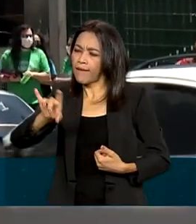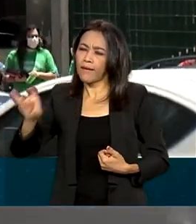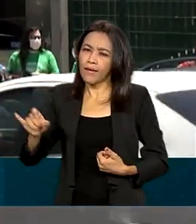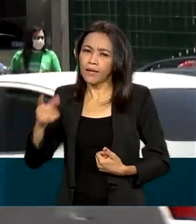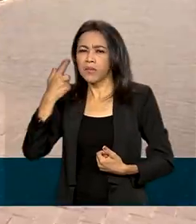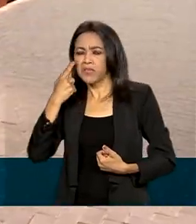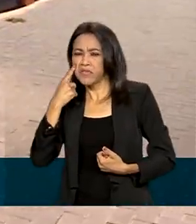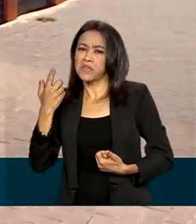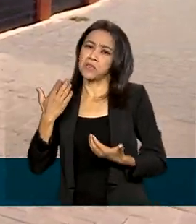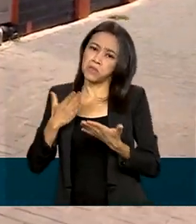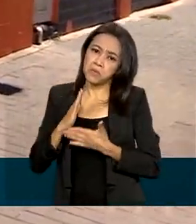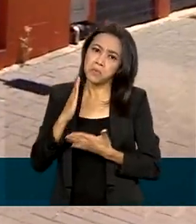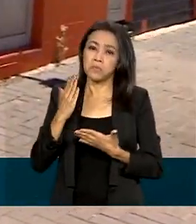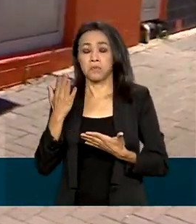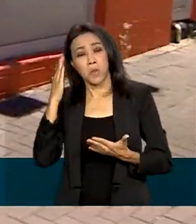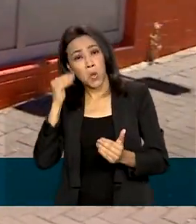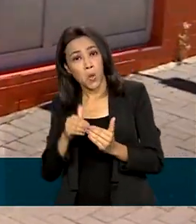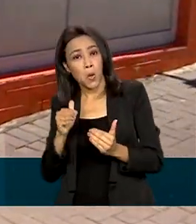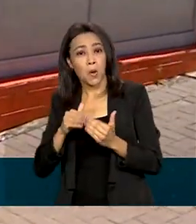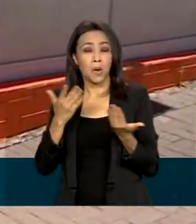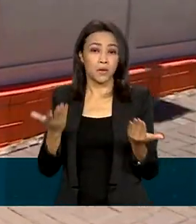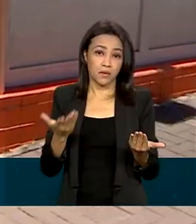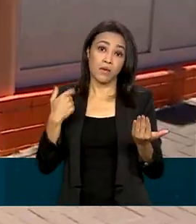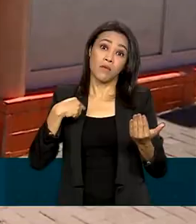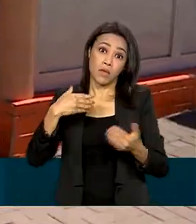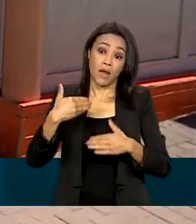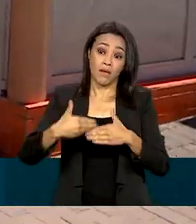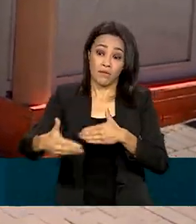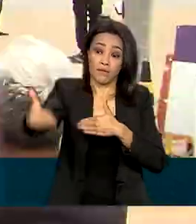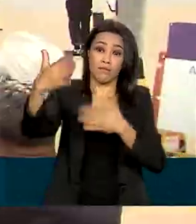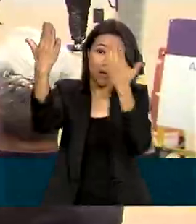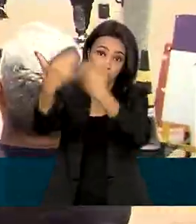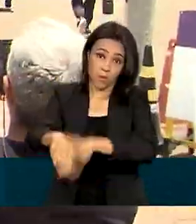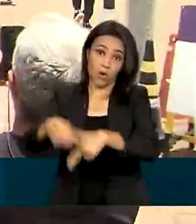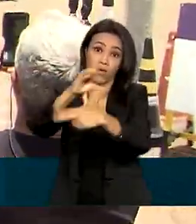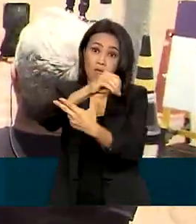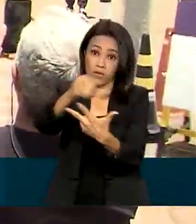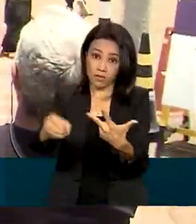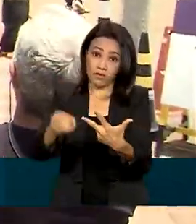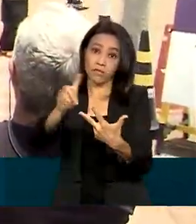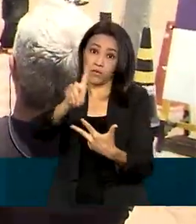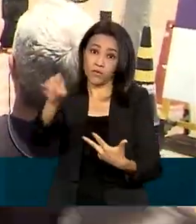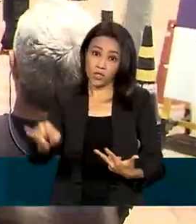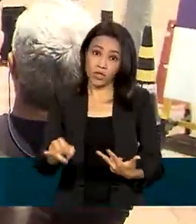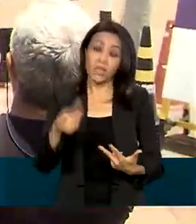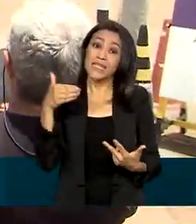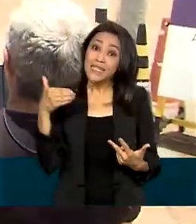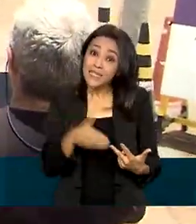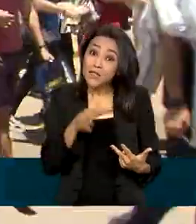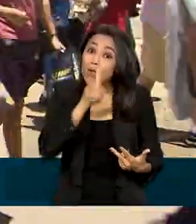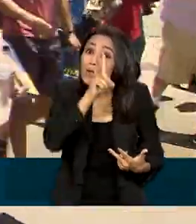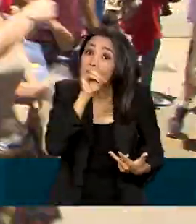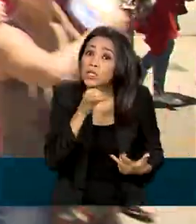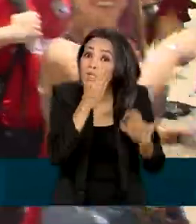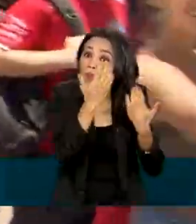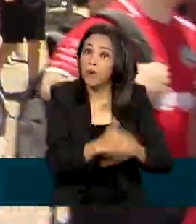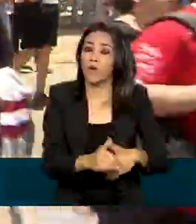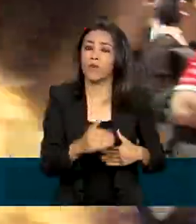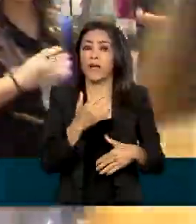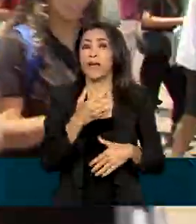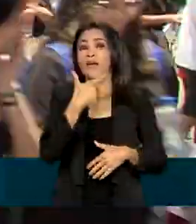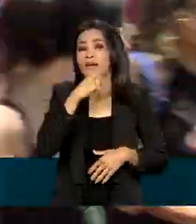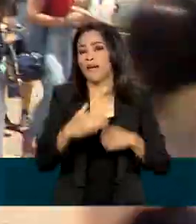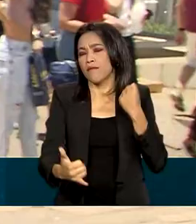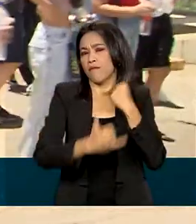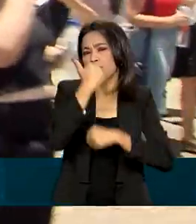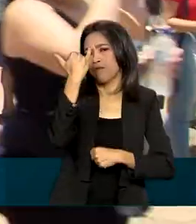reaplicação, lembrando, deve ser solicitada somente para o dia da prova em que o participante faltou. Quem não compareceu